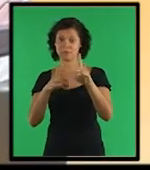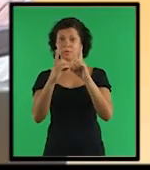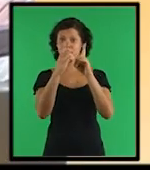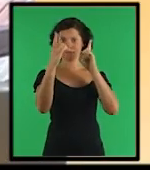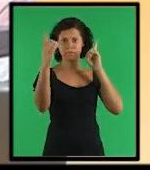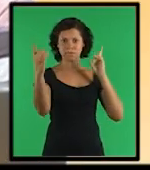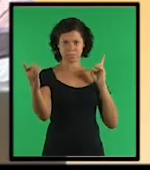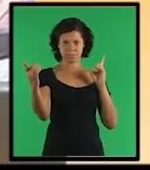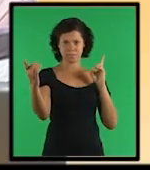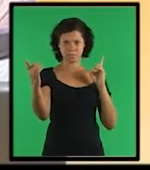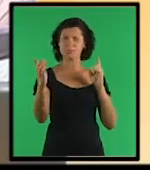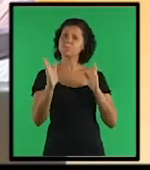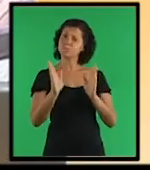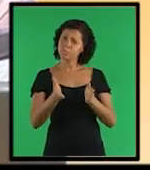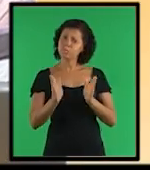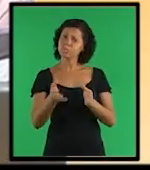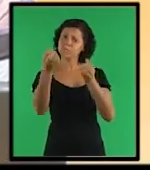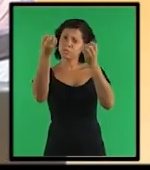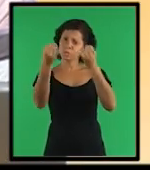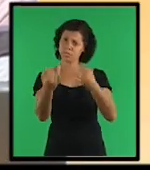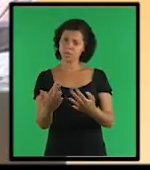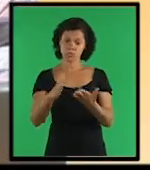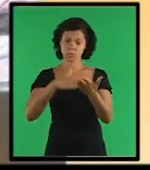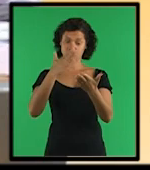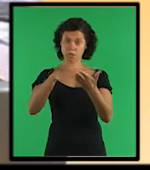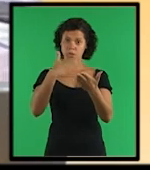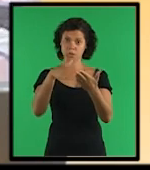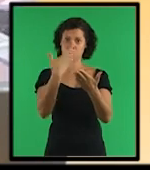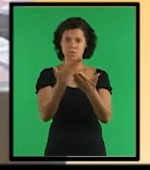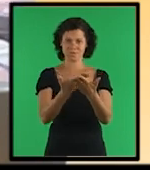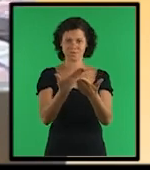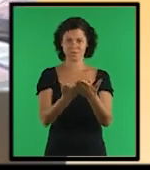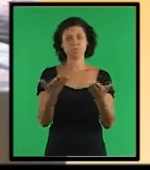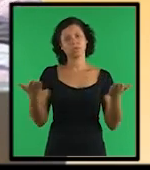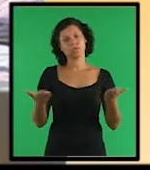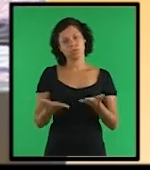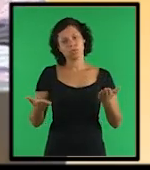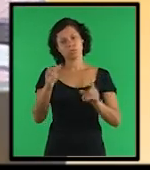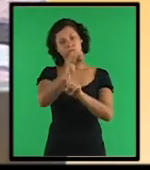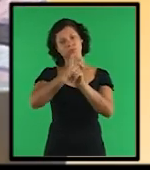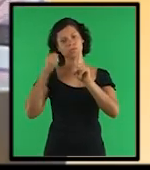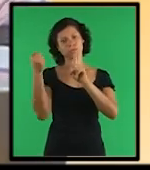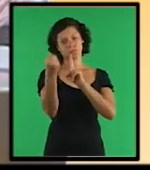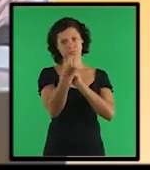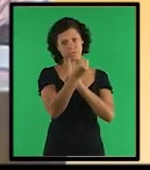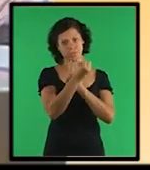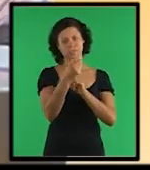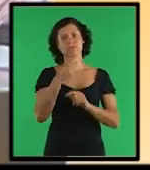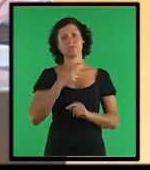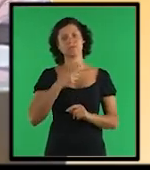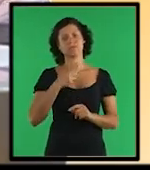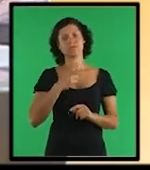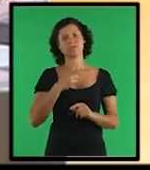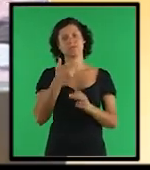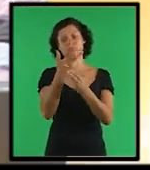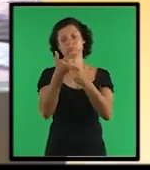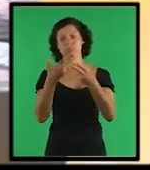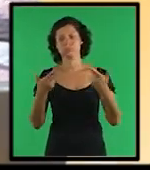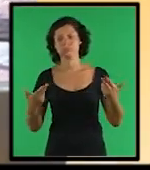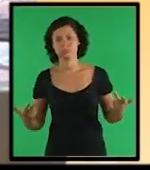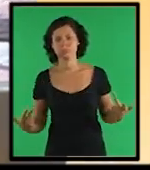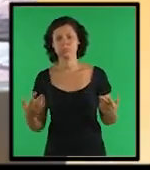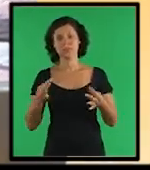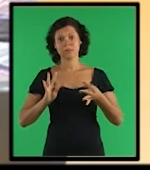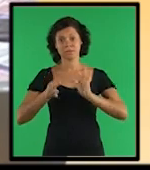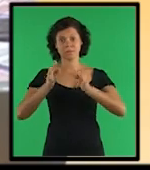do estudante, conforme anunciamos em seu caderno de estudos, a sociedade do século XXI vive numa parafernália tecnológica que,